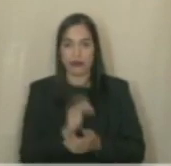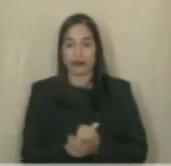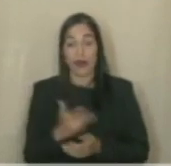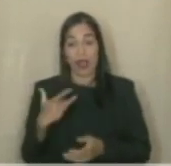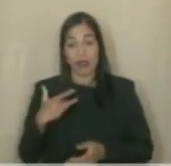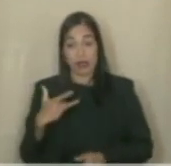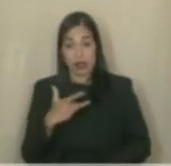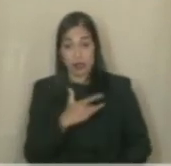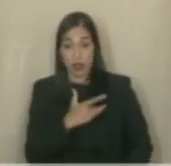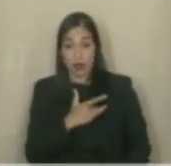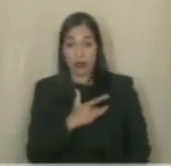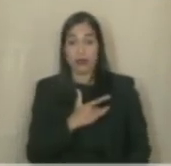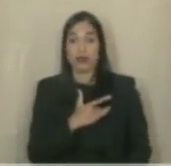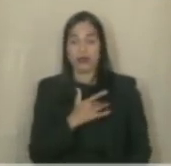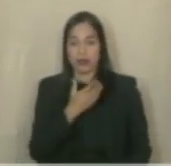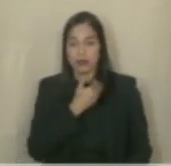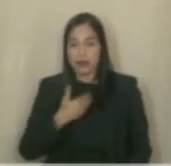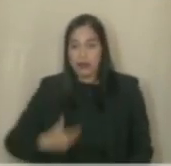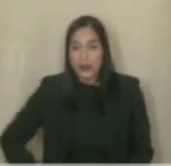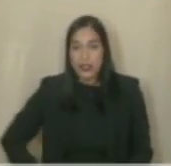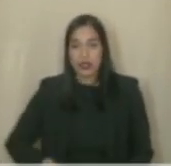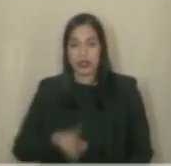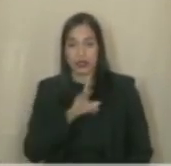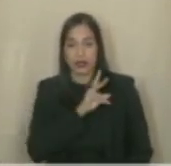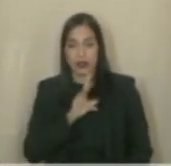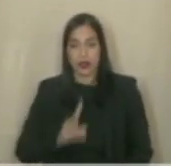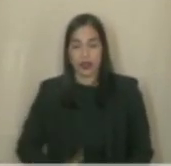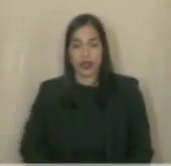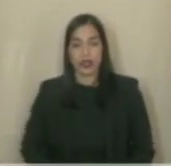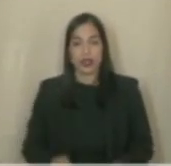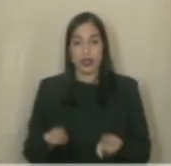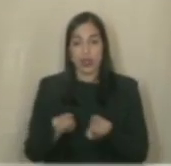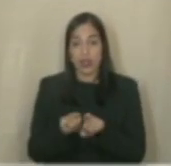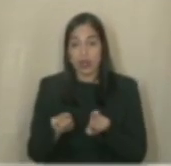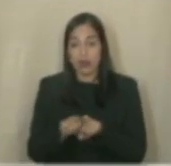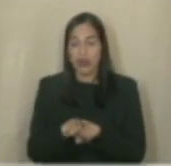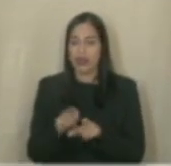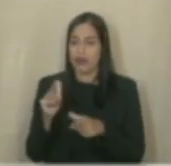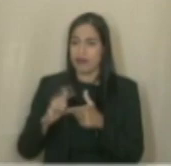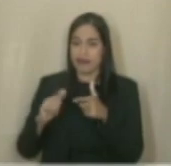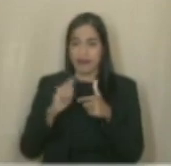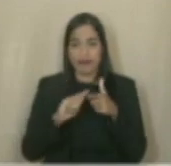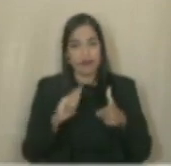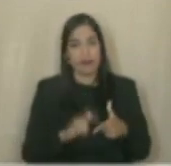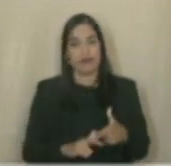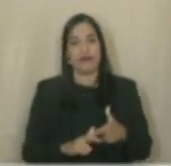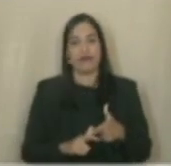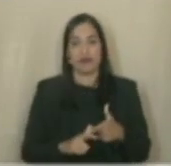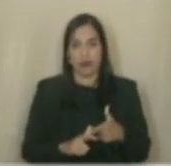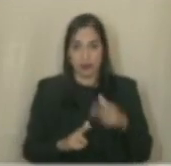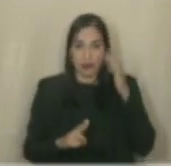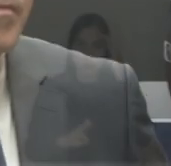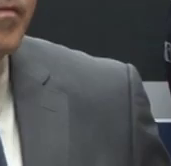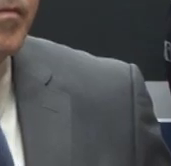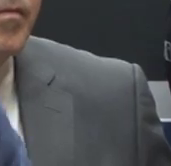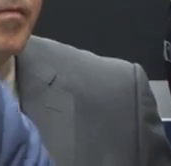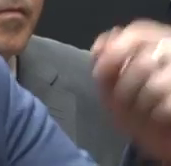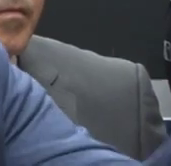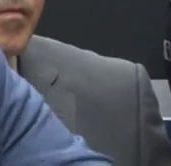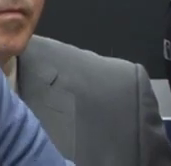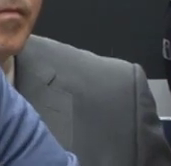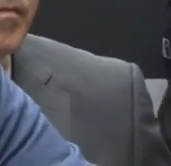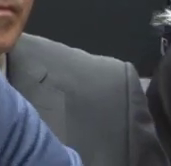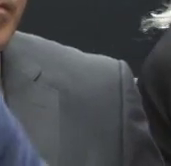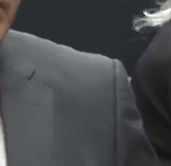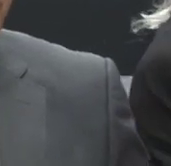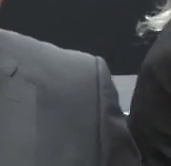a saúde pública, vereador, também está um caos com os adultos. No tempo de